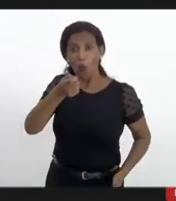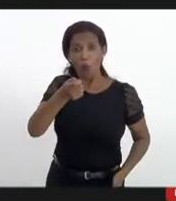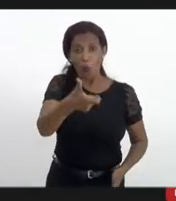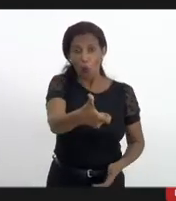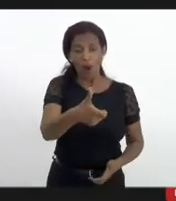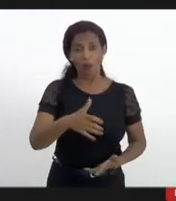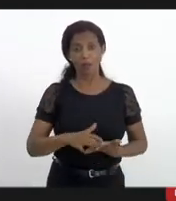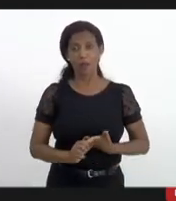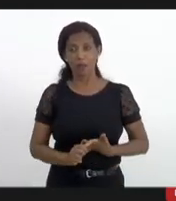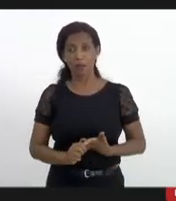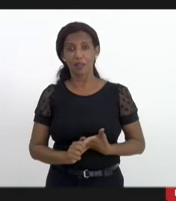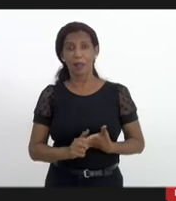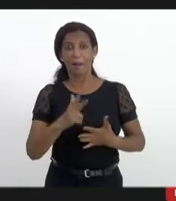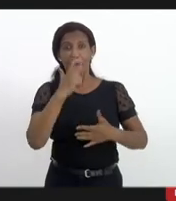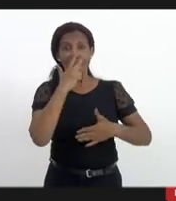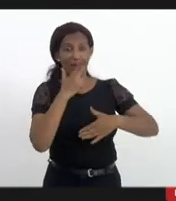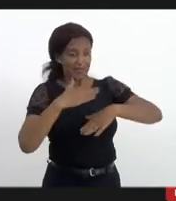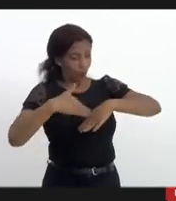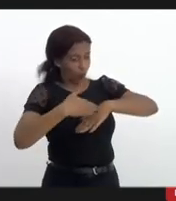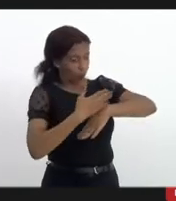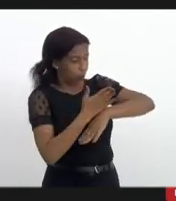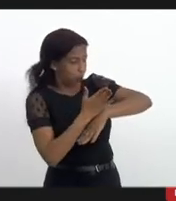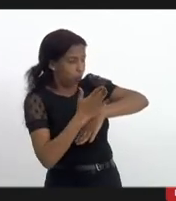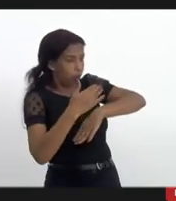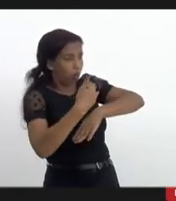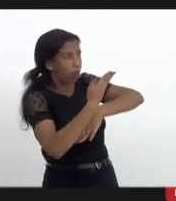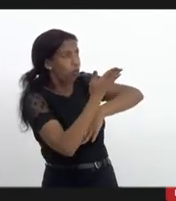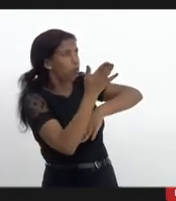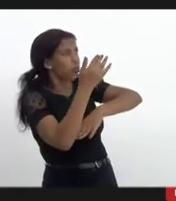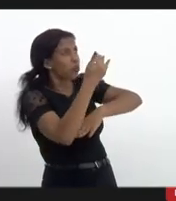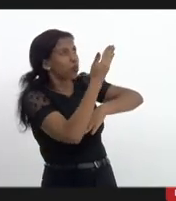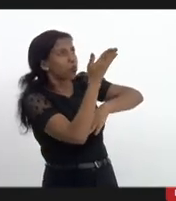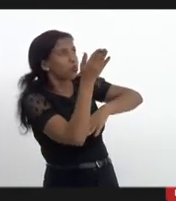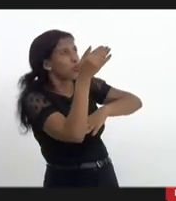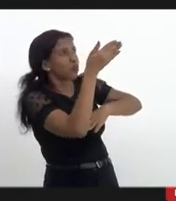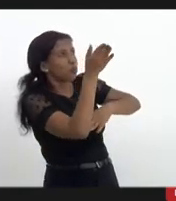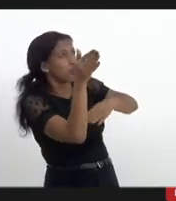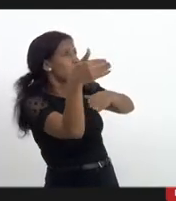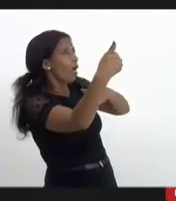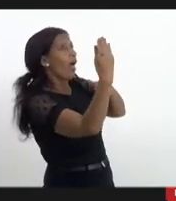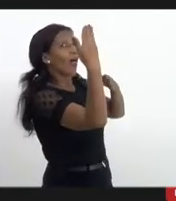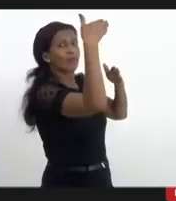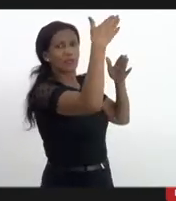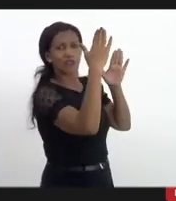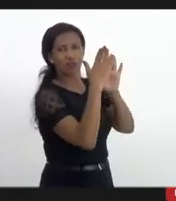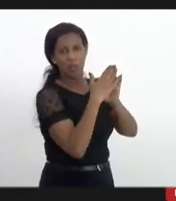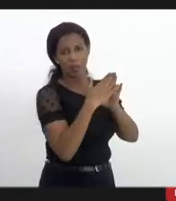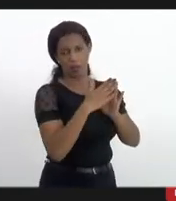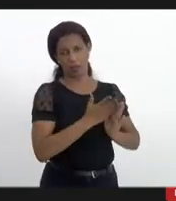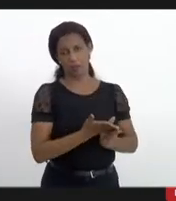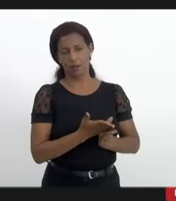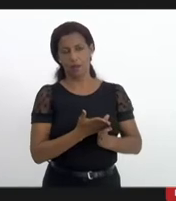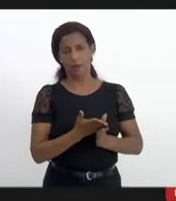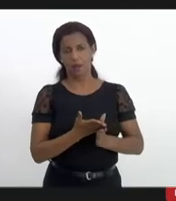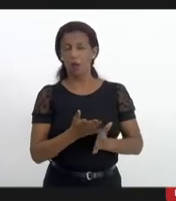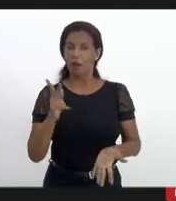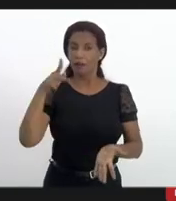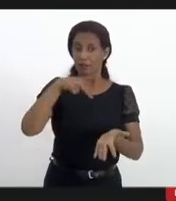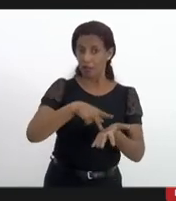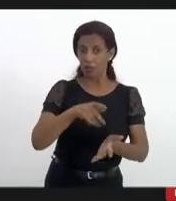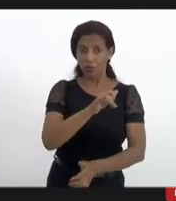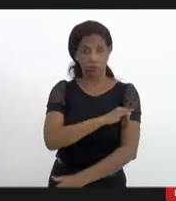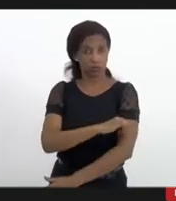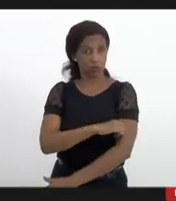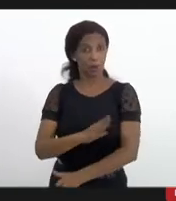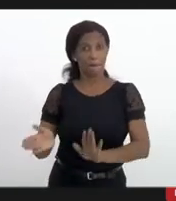eu diria um labirinto até você chegar nesses endereços o que nos trouxe dentro da realidade do Rio de Janeiro é uma